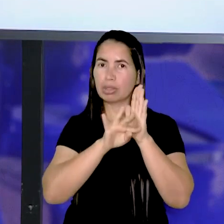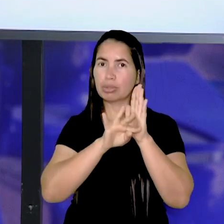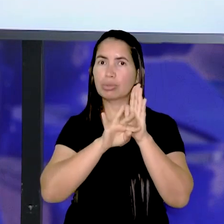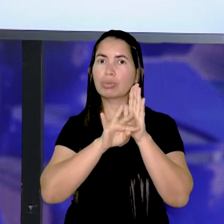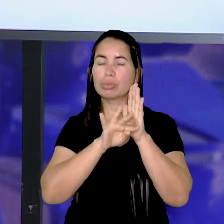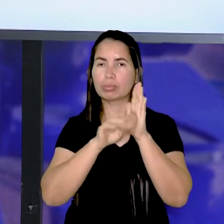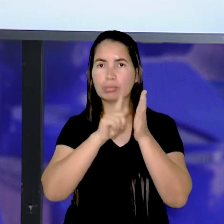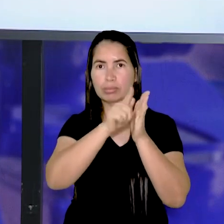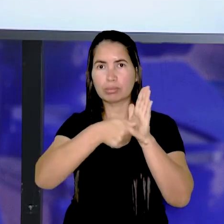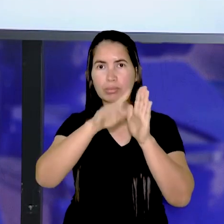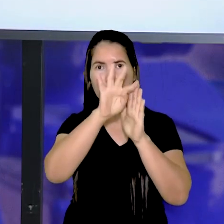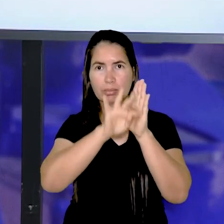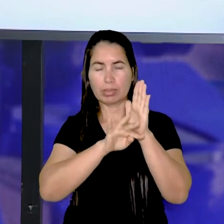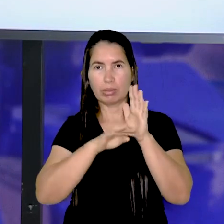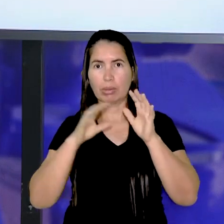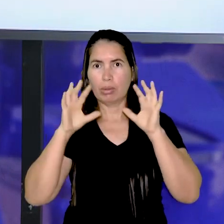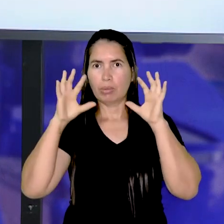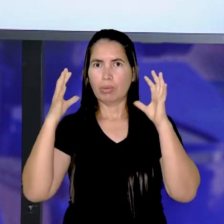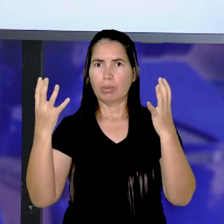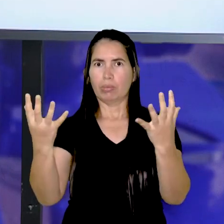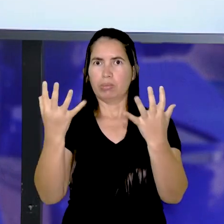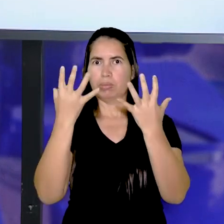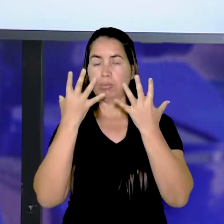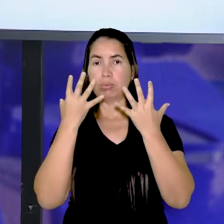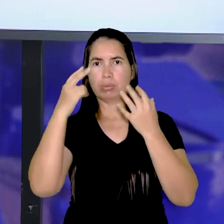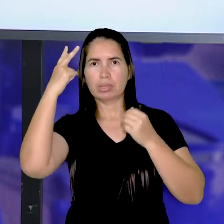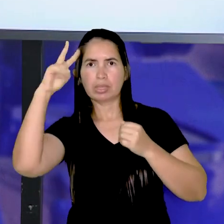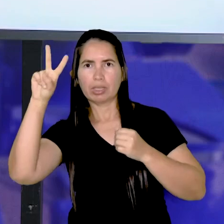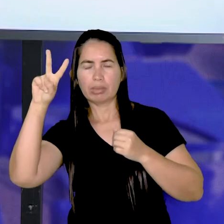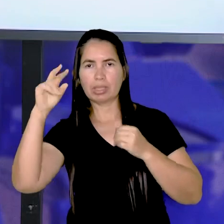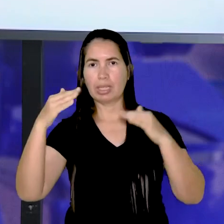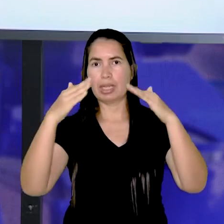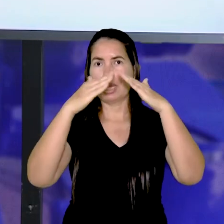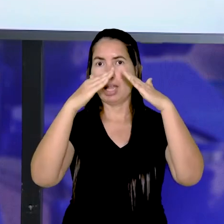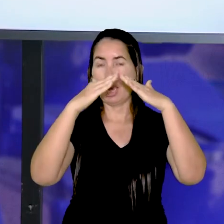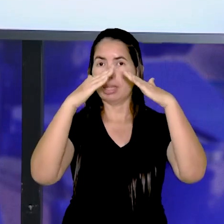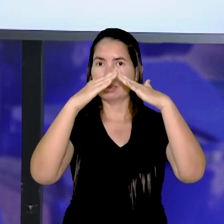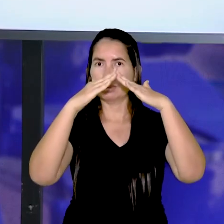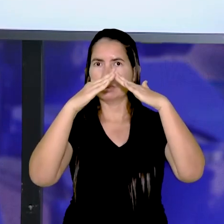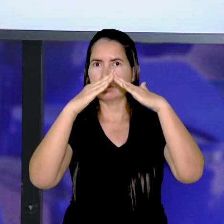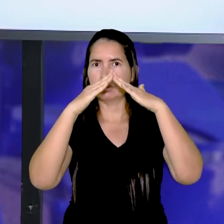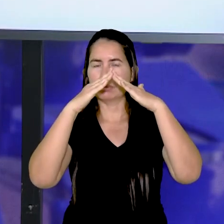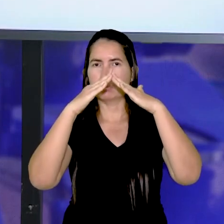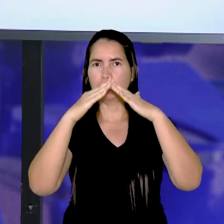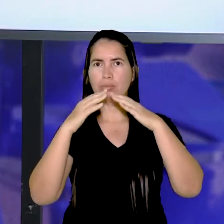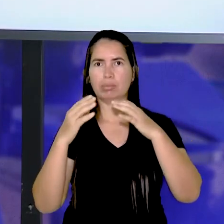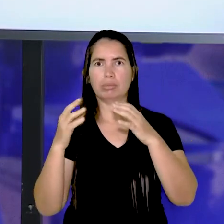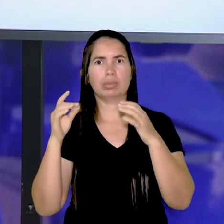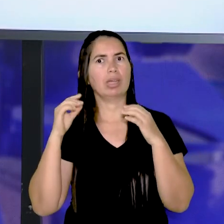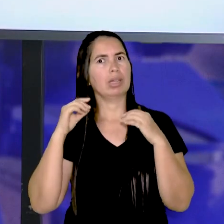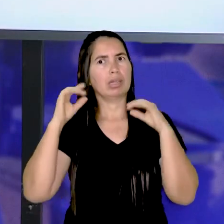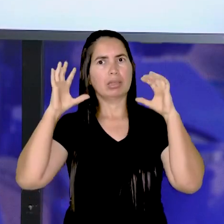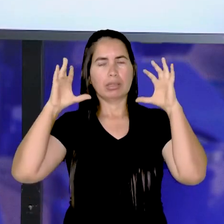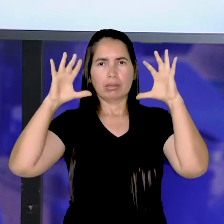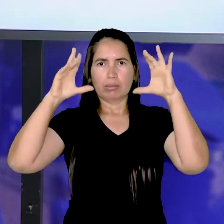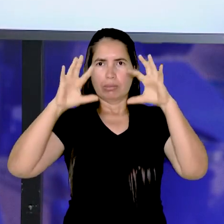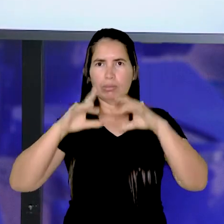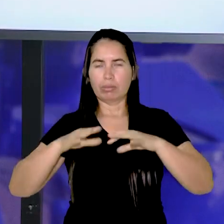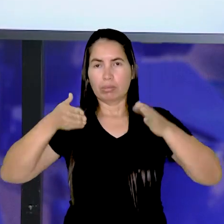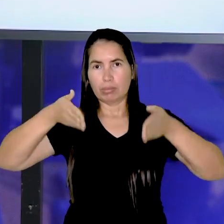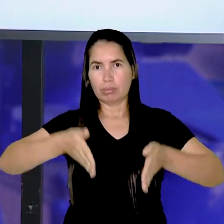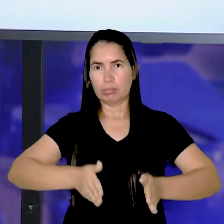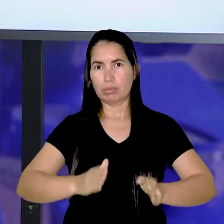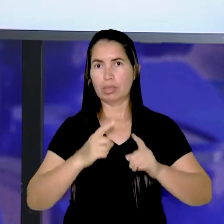no gênero textual de suspense, a gente sempre lembra de casas mal-assombradas, de escadas, de cemitérios.